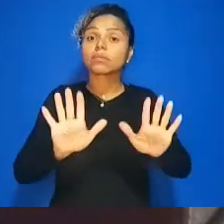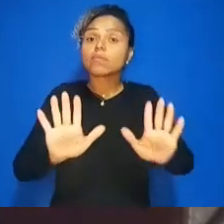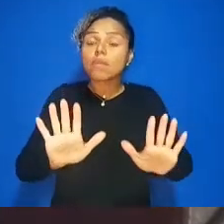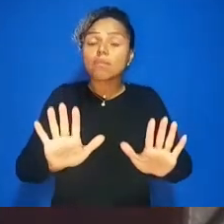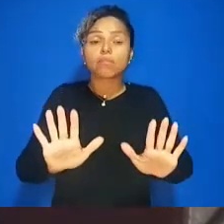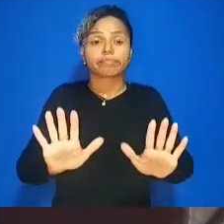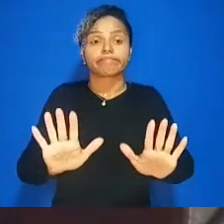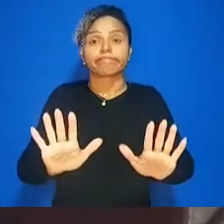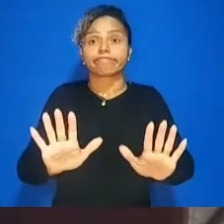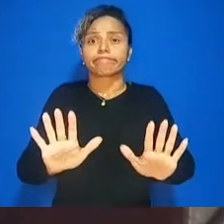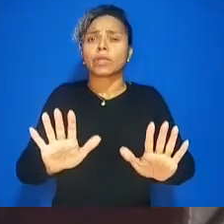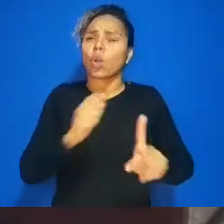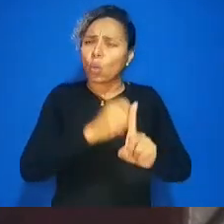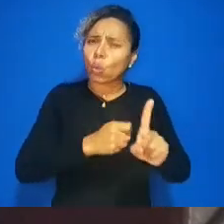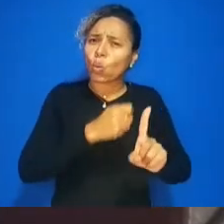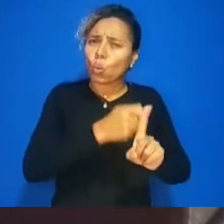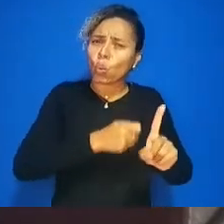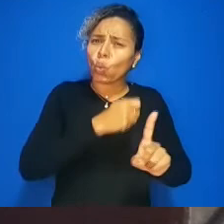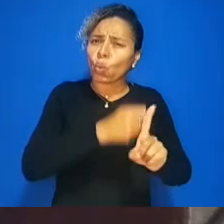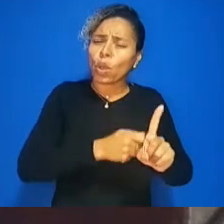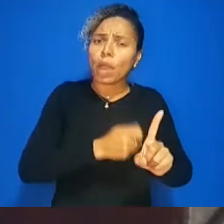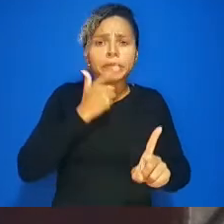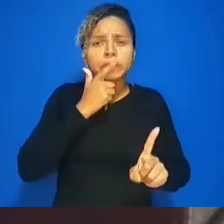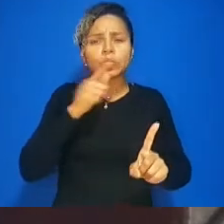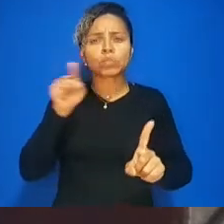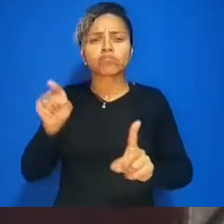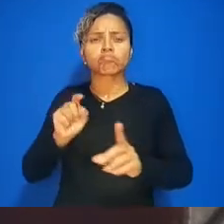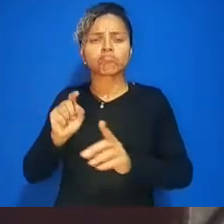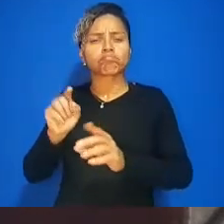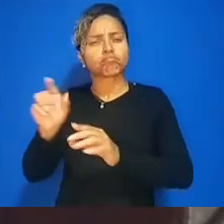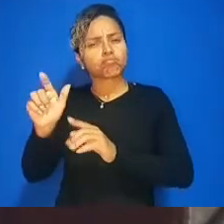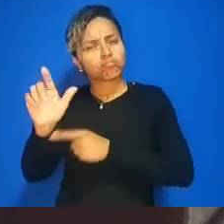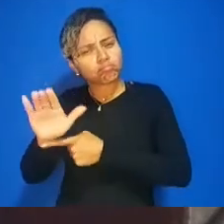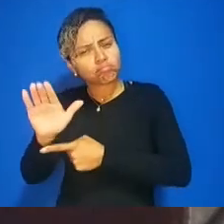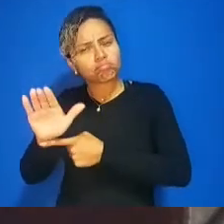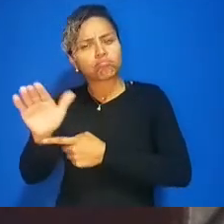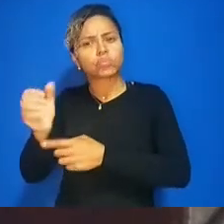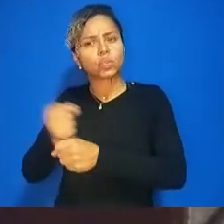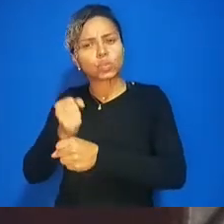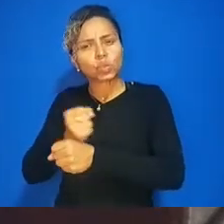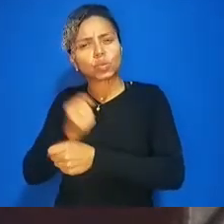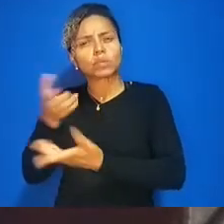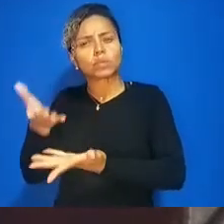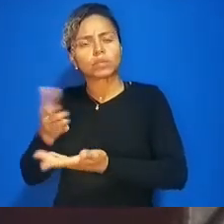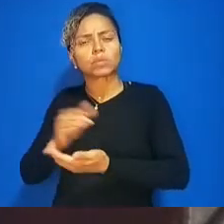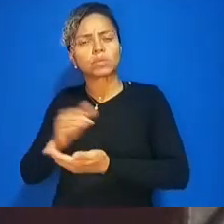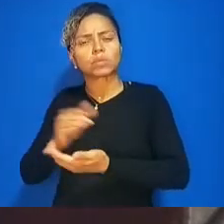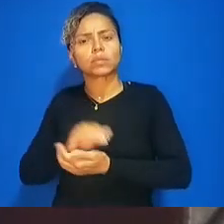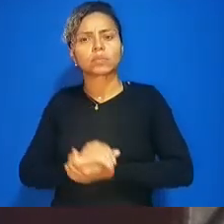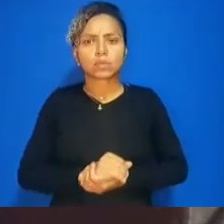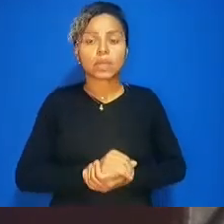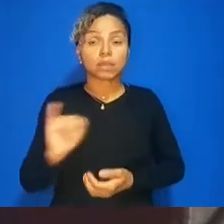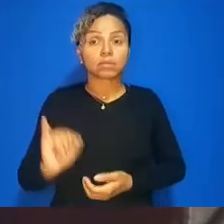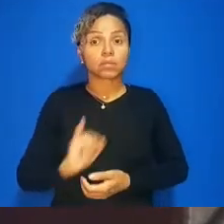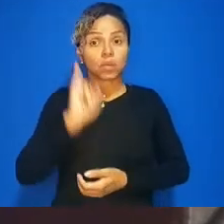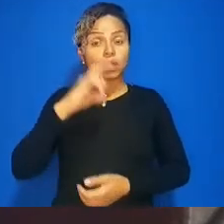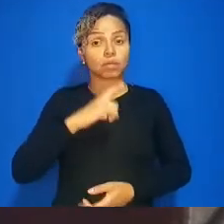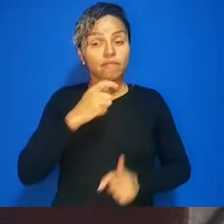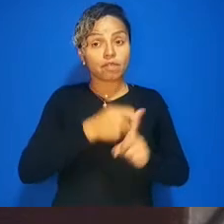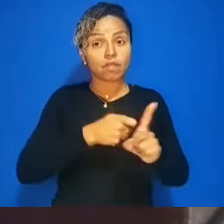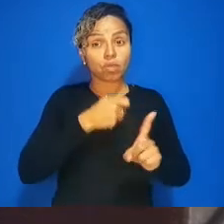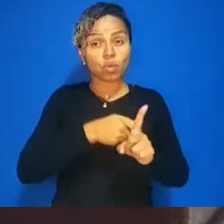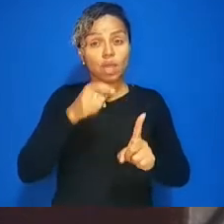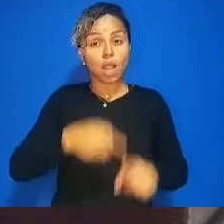o final porque foi muito importante a colocação foi uma luta lá do capitão Containha trabalhou muito